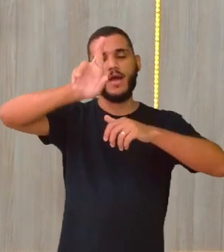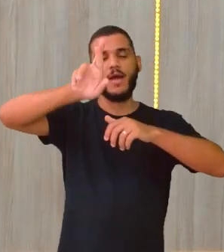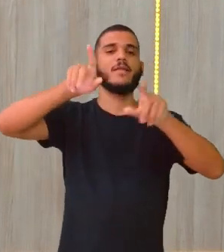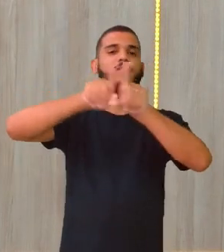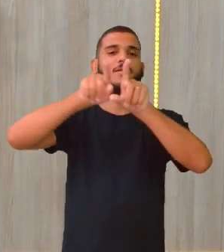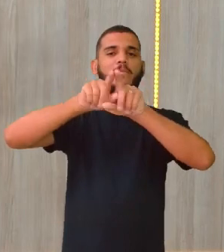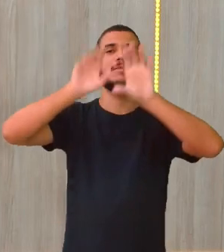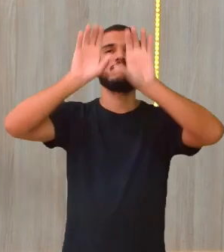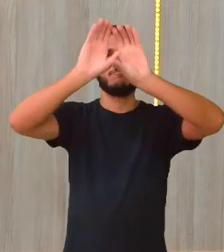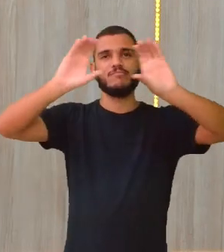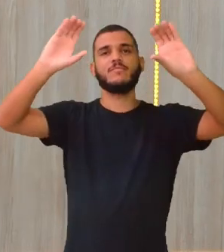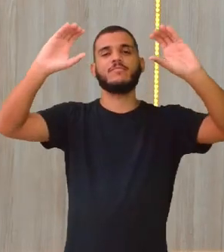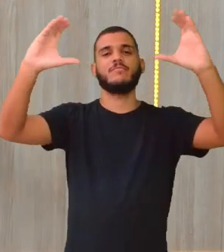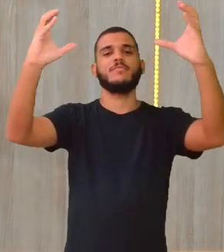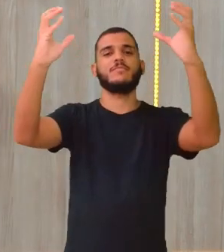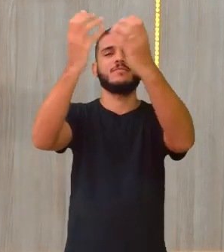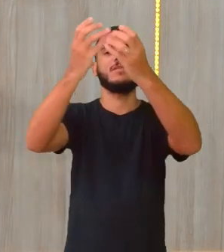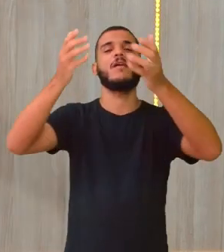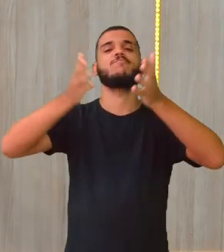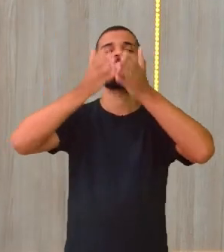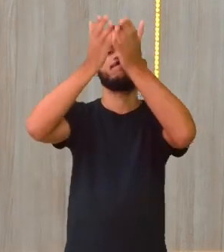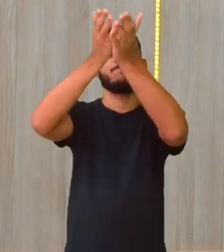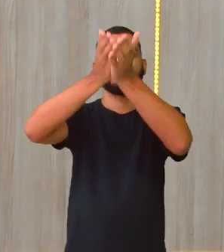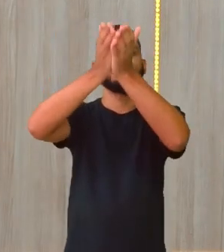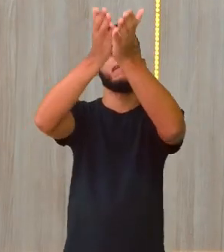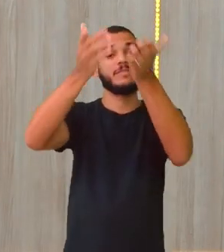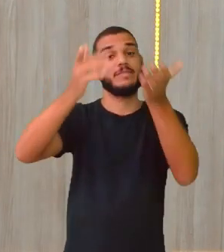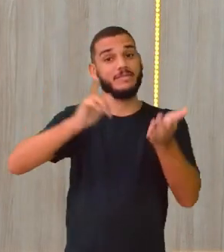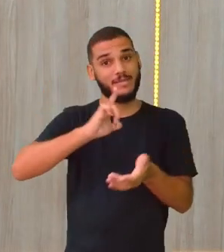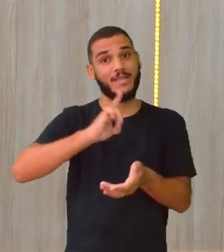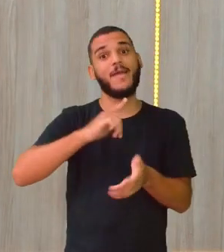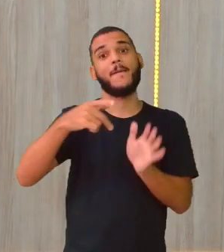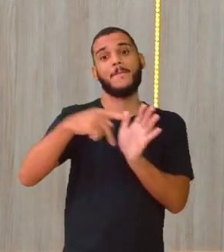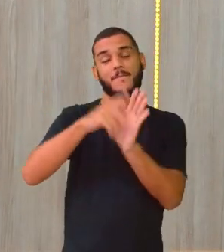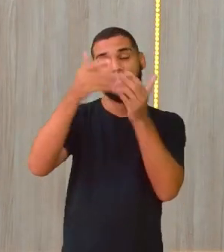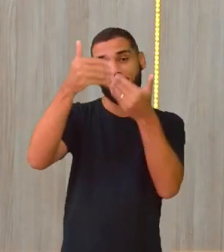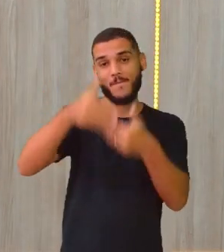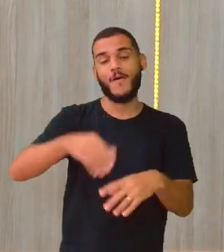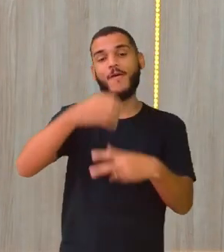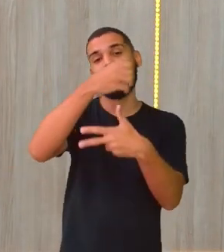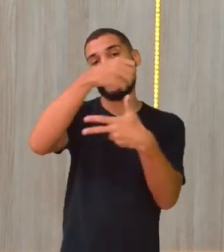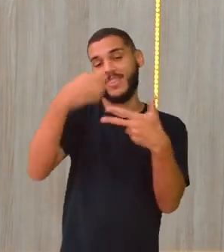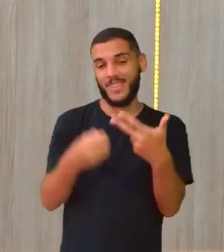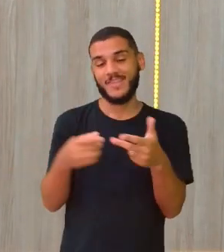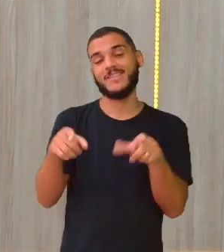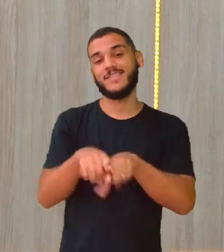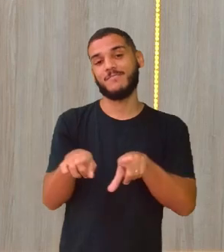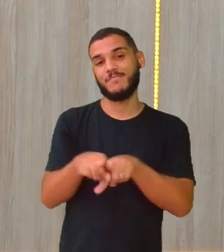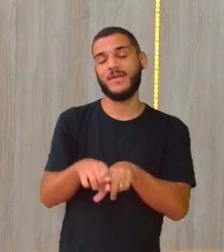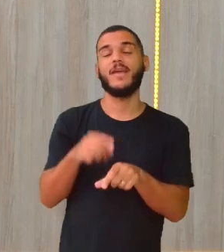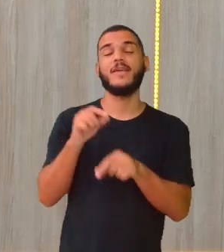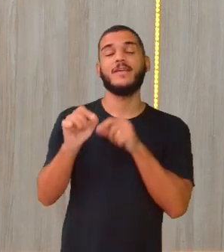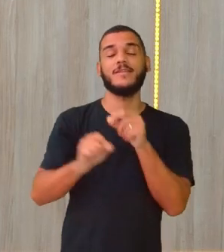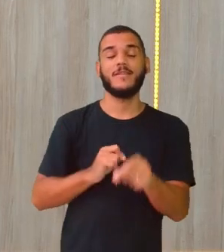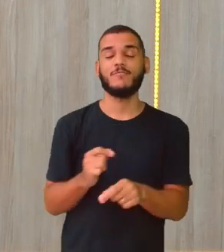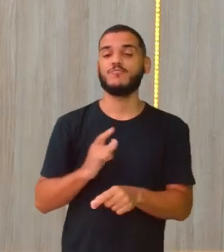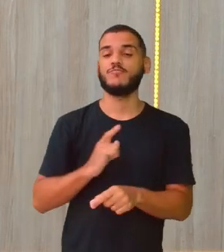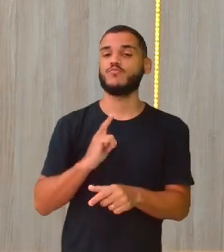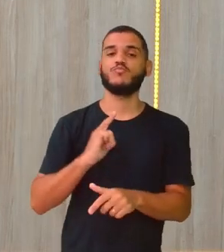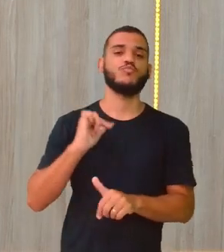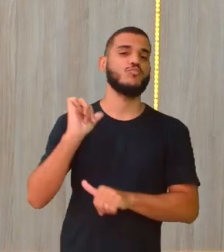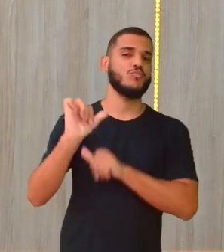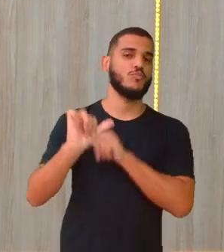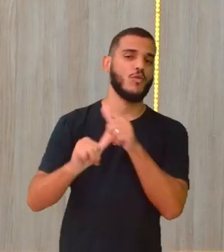voadores, né? Caiu até em prova de Enem, então justamente, né? Todo aquele fenômeno da evapora, transpiração,